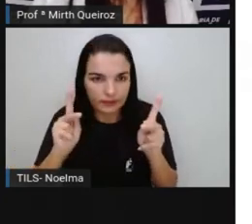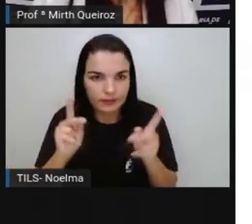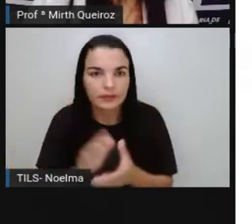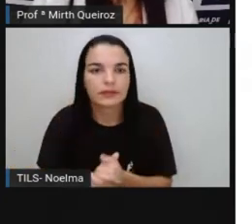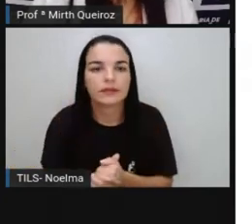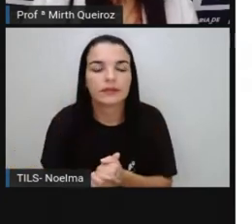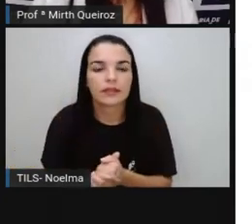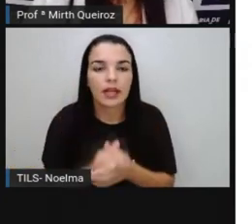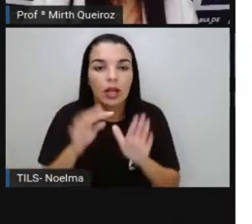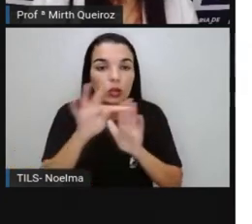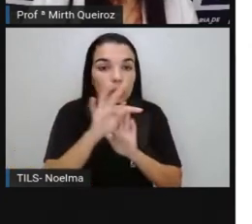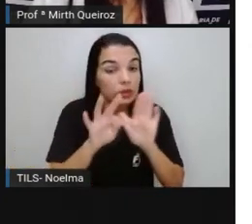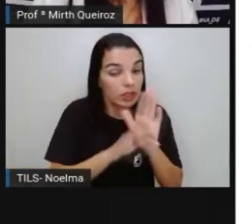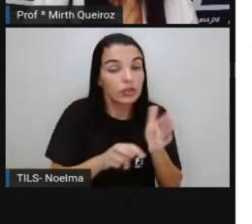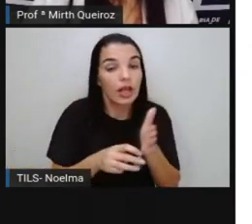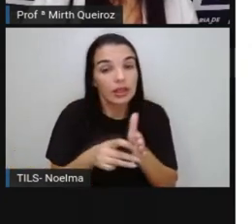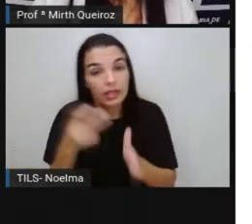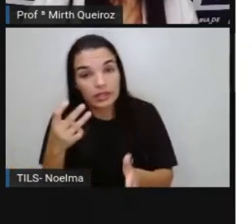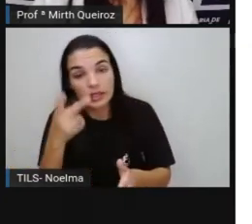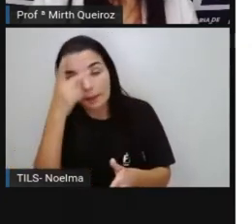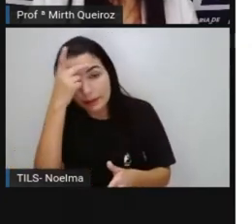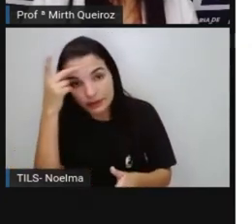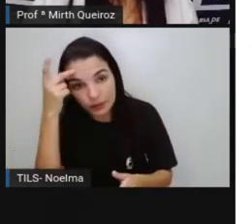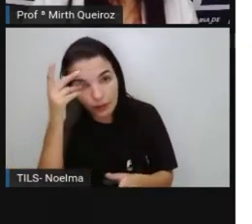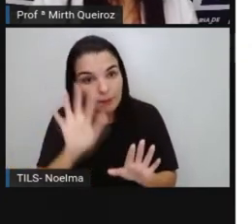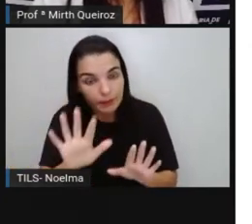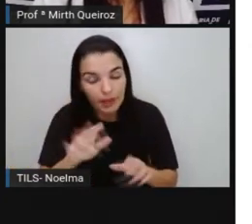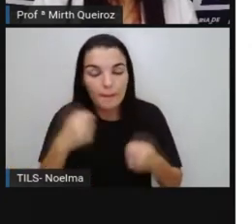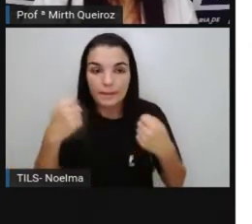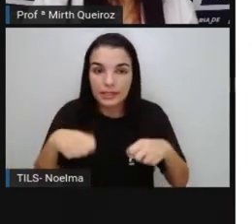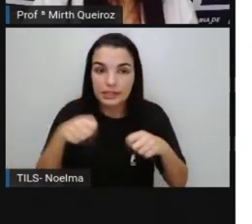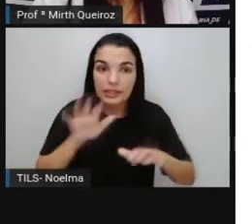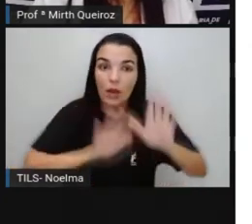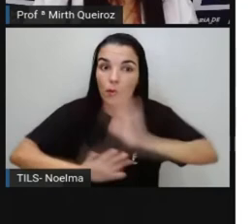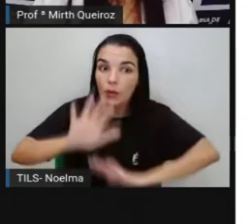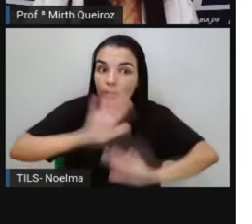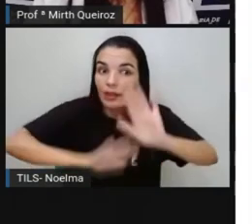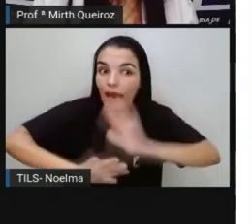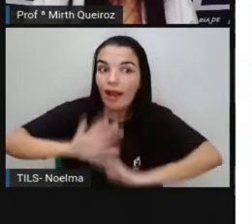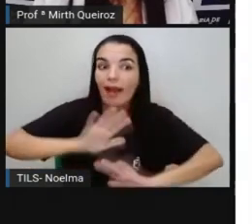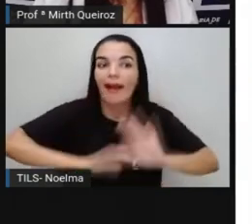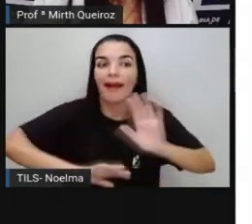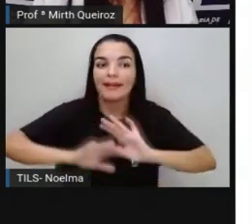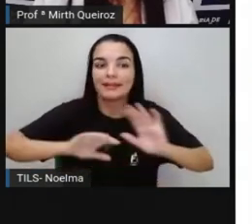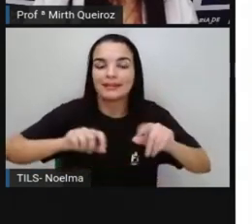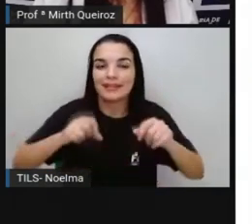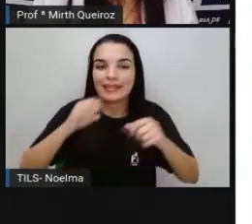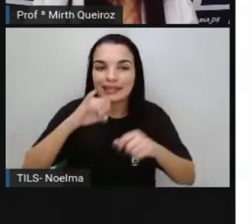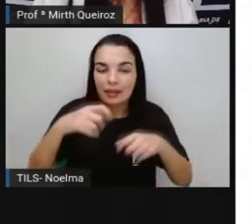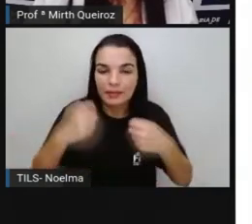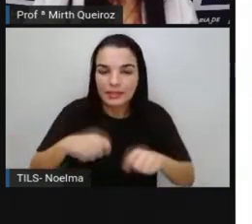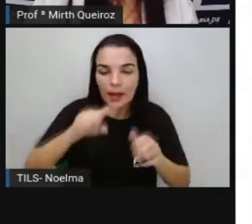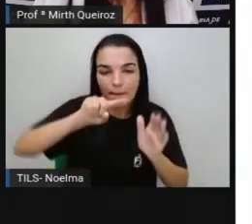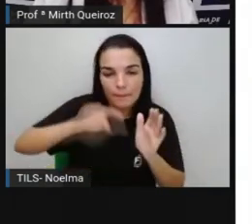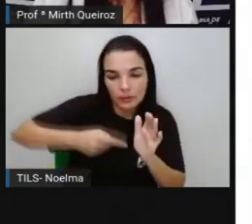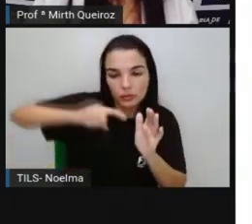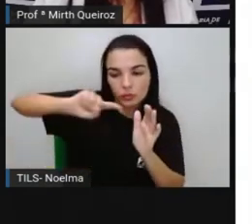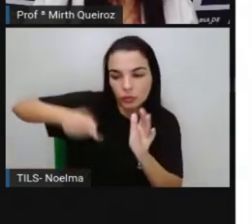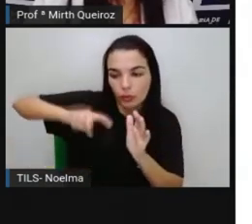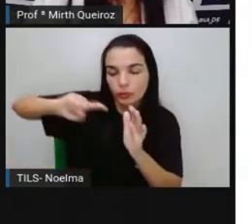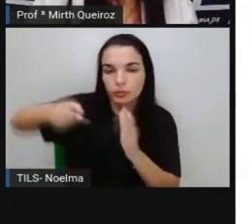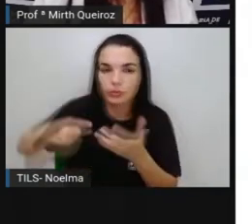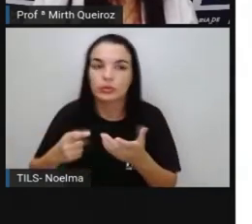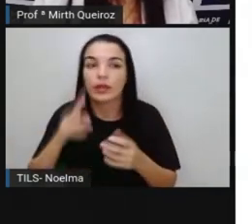O texto vai ser em terceira pessoa, já disse. Cuidado com a pontuação. A pontuação, ela pode mudar o